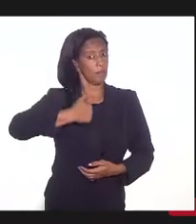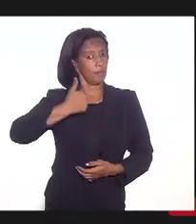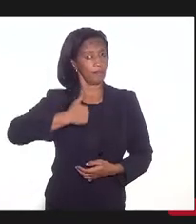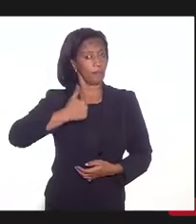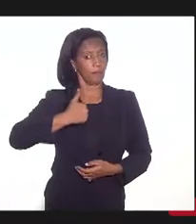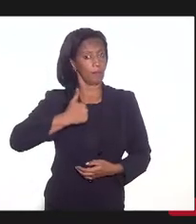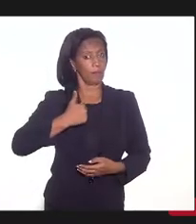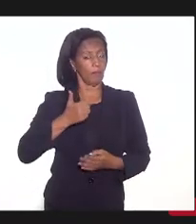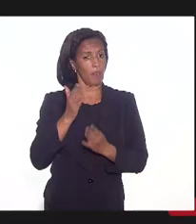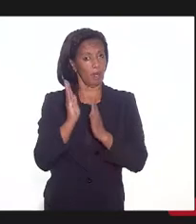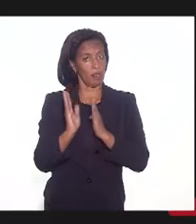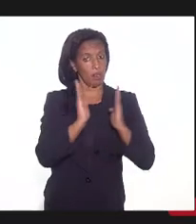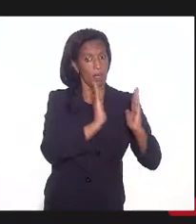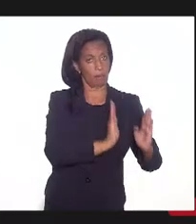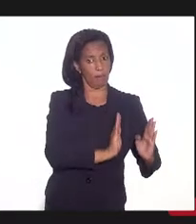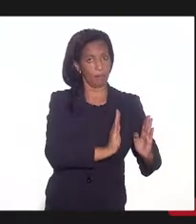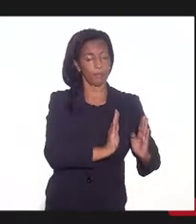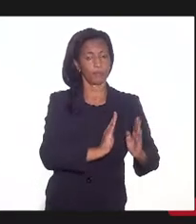nessa primeira etapa.